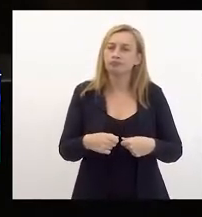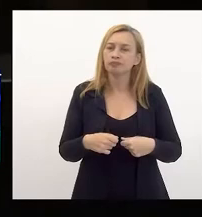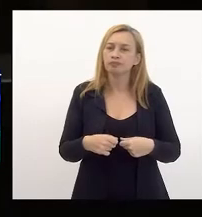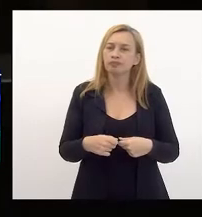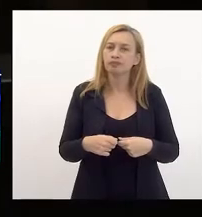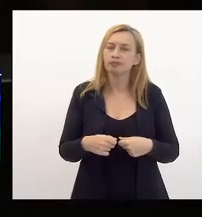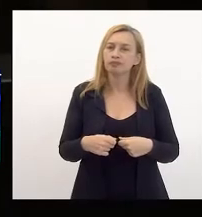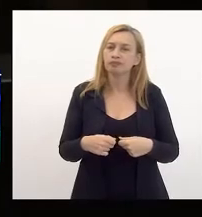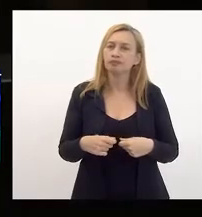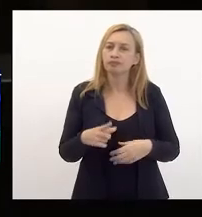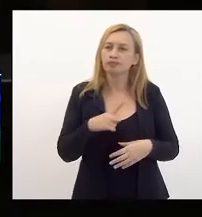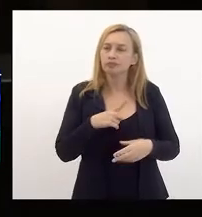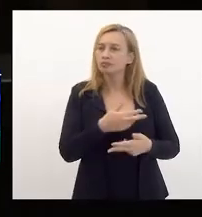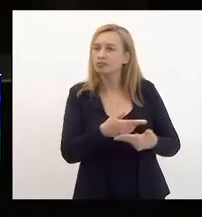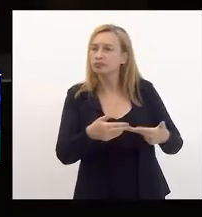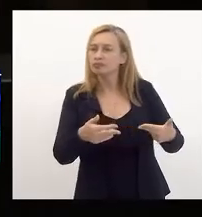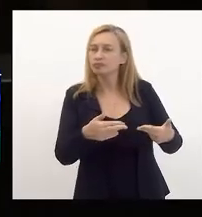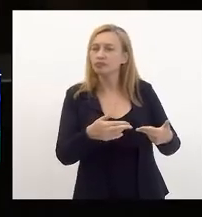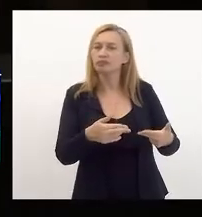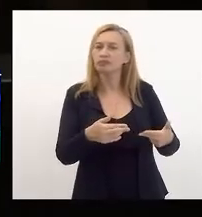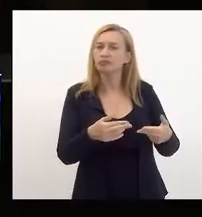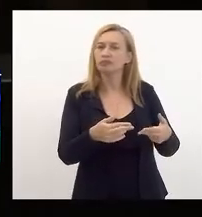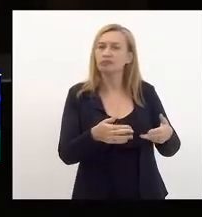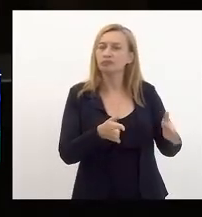por várias fases